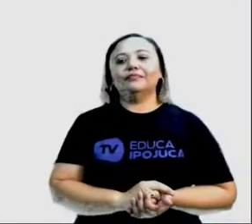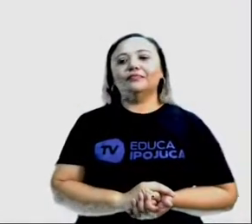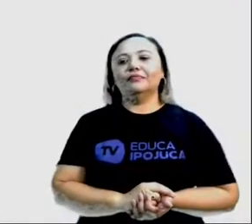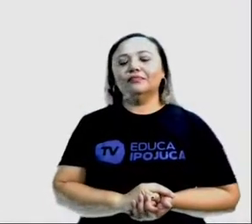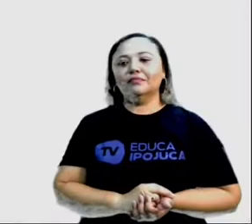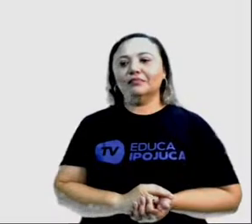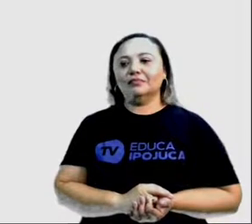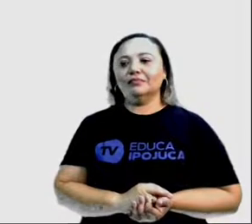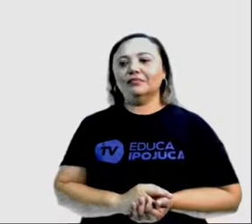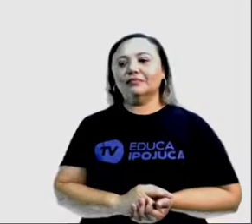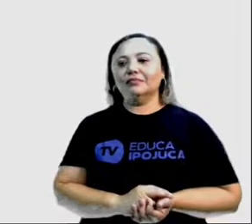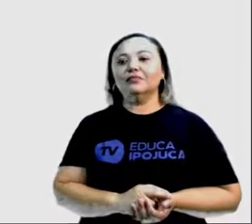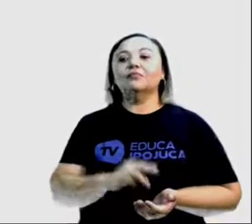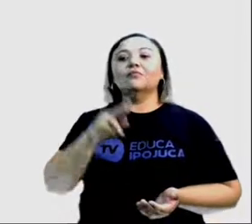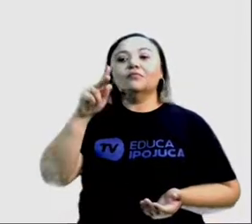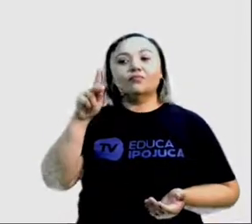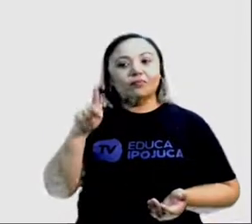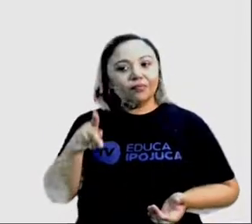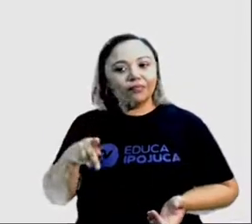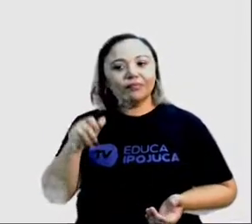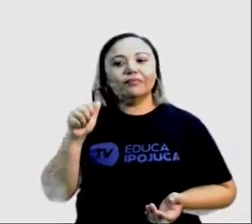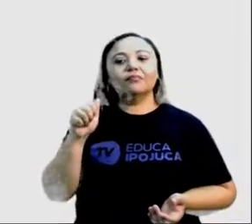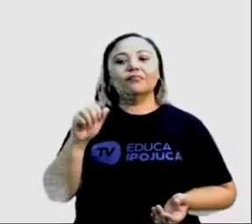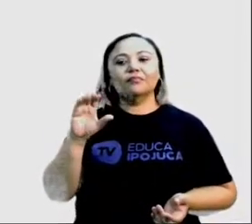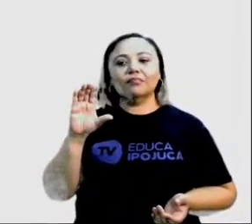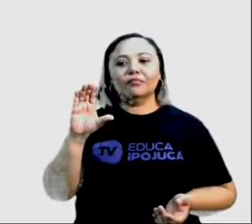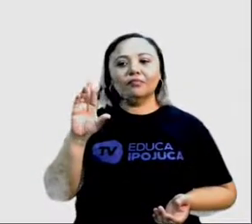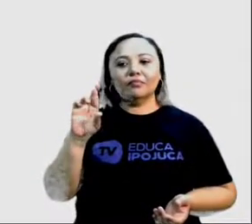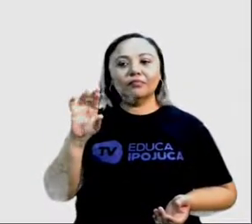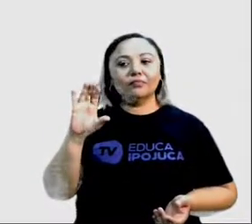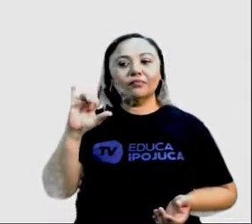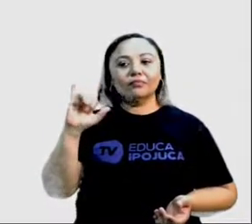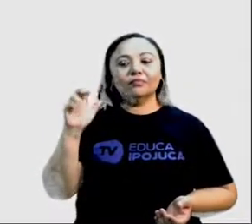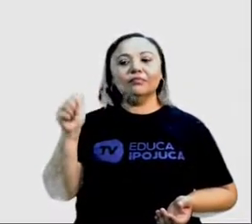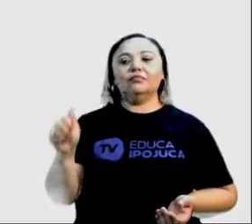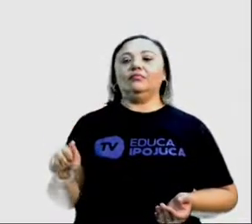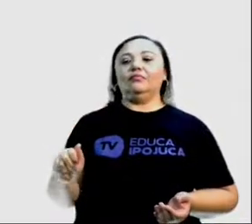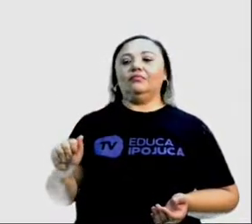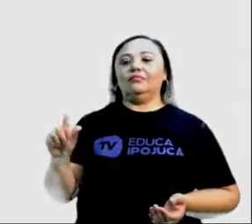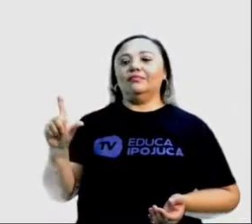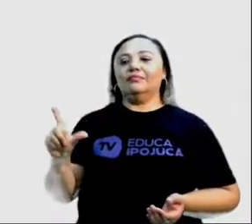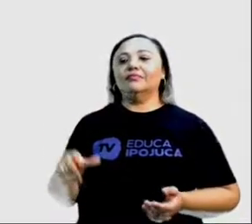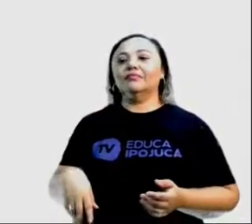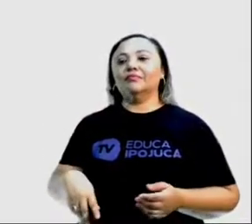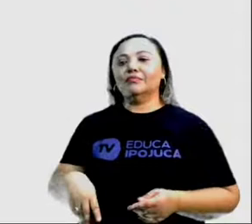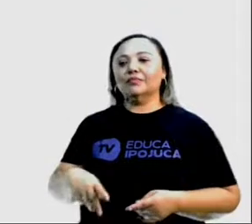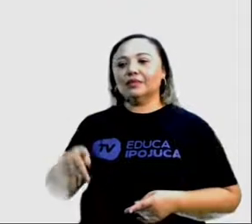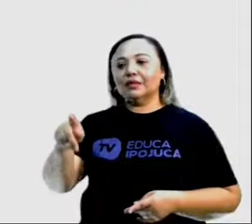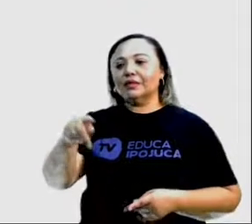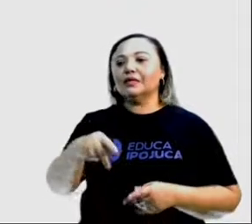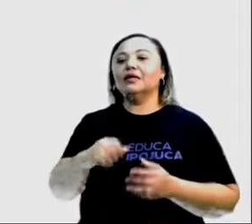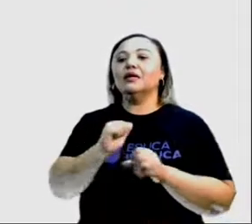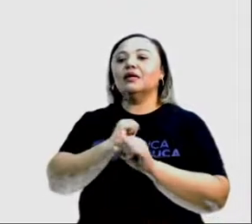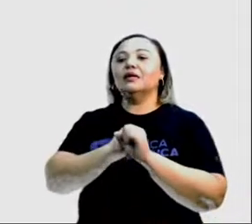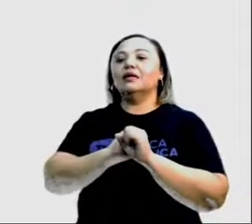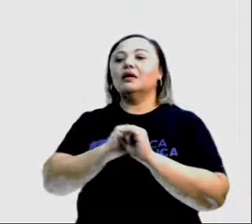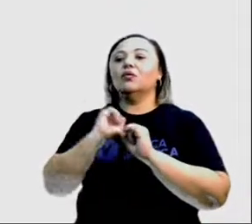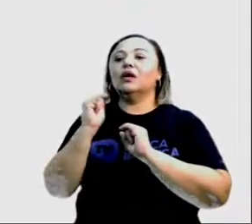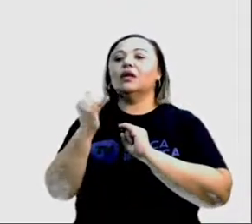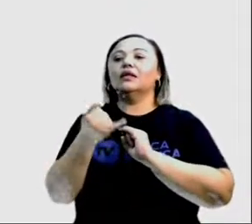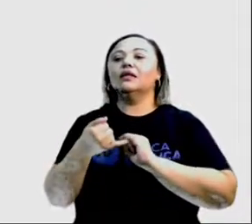Agora vamos ver o conceito contrário. Parcial é a qualidade de quem toma